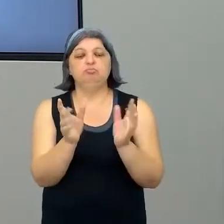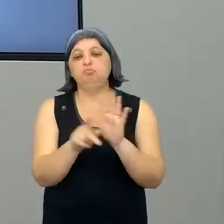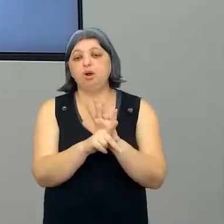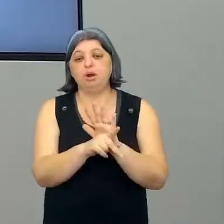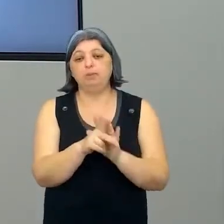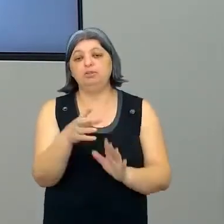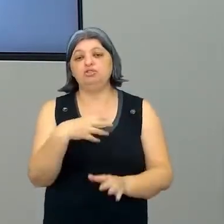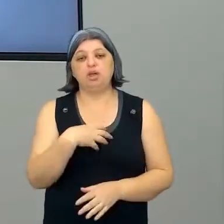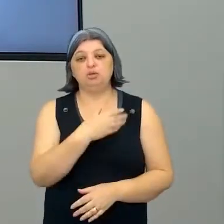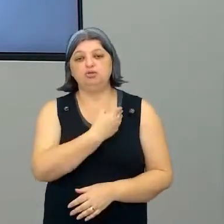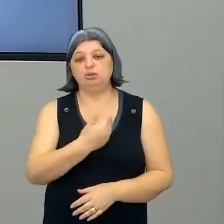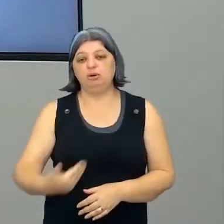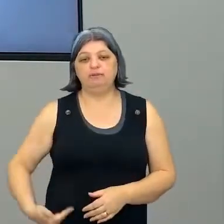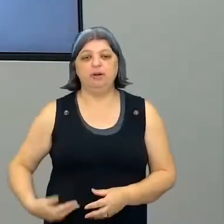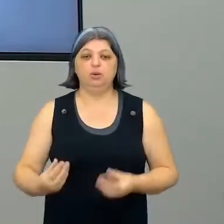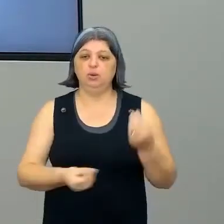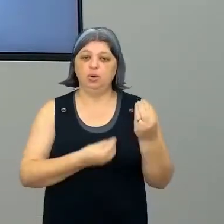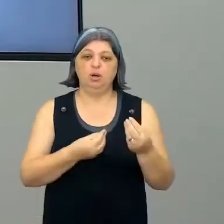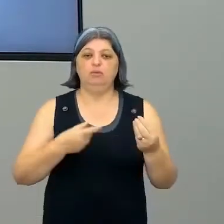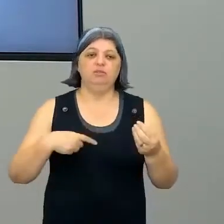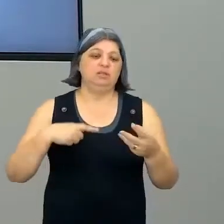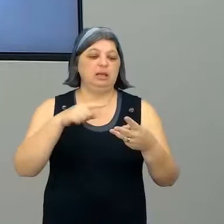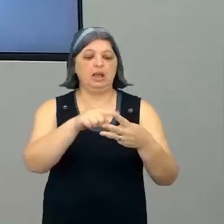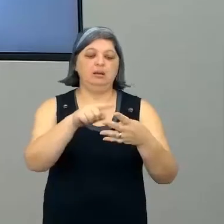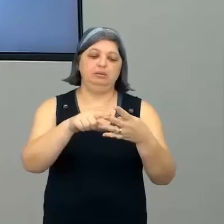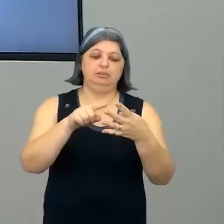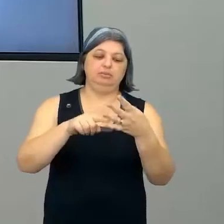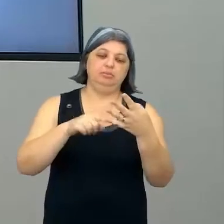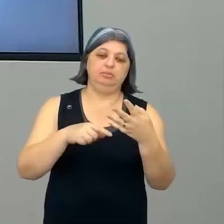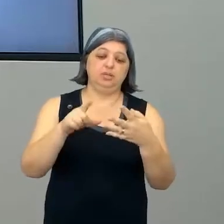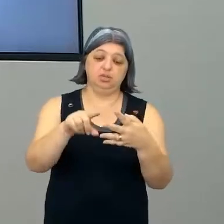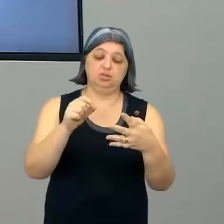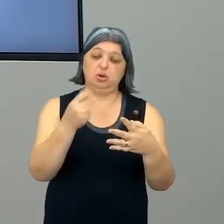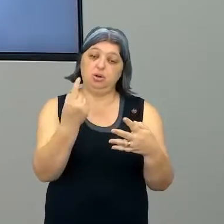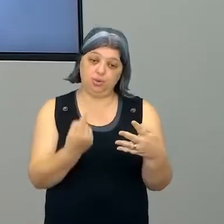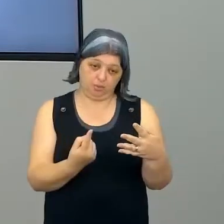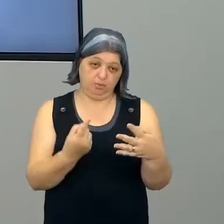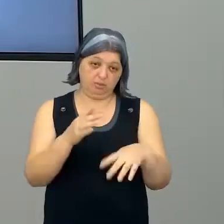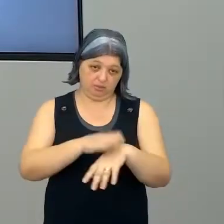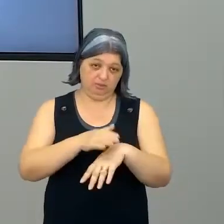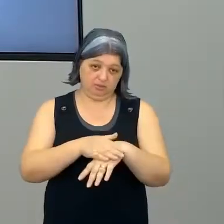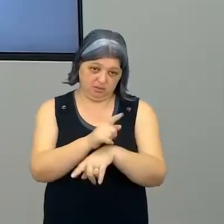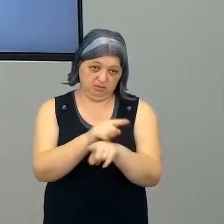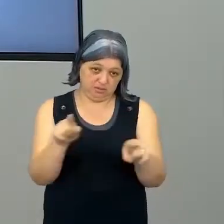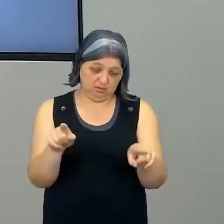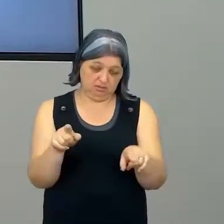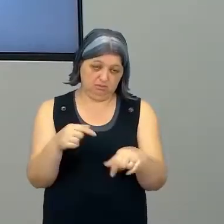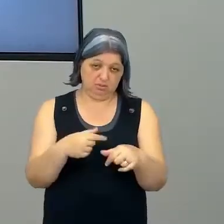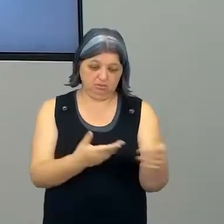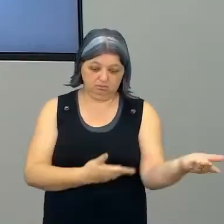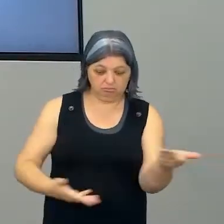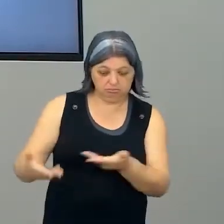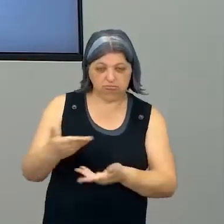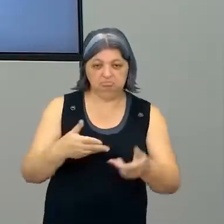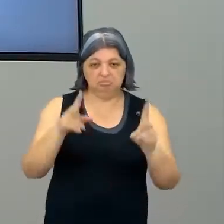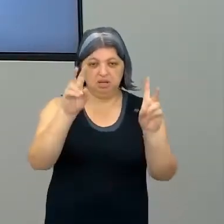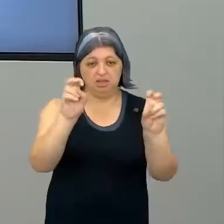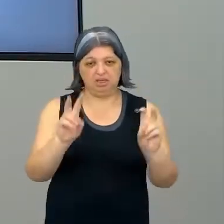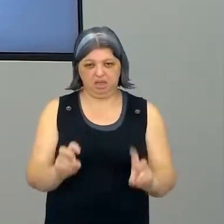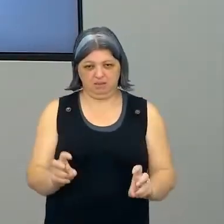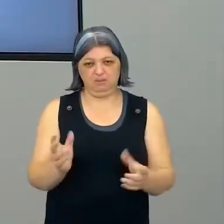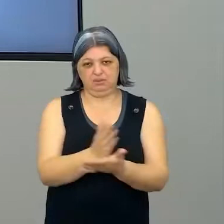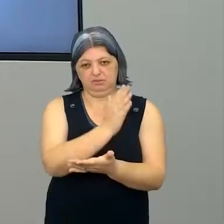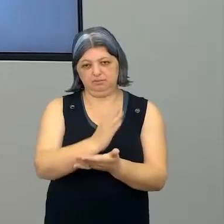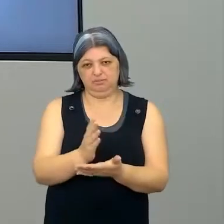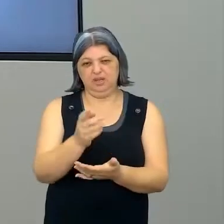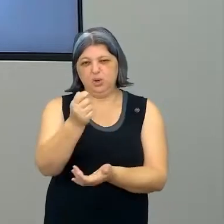a gente passava, ah, você tem essa, essa, essa, qual que você quer fazer? E aí, vocês se dividiam em temas meio que pré